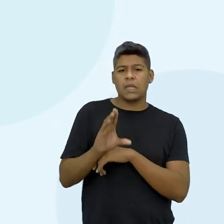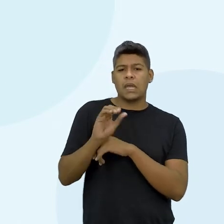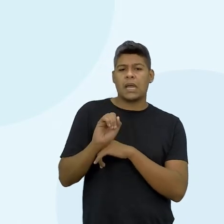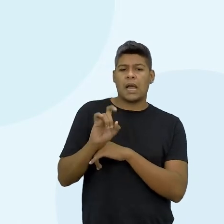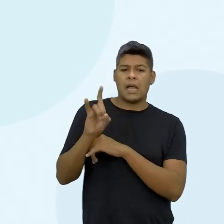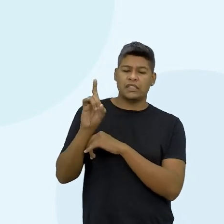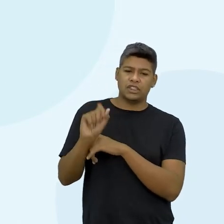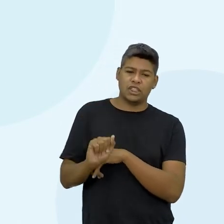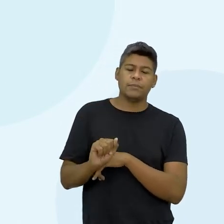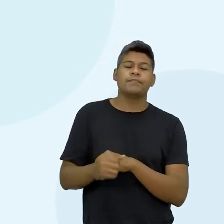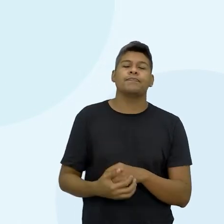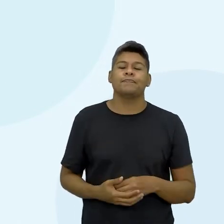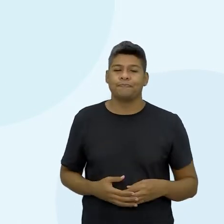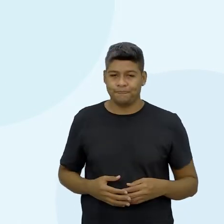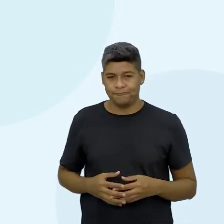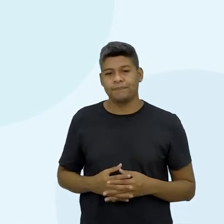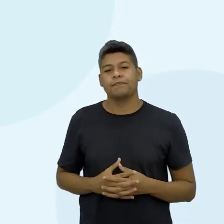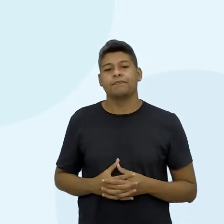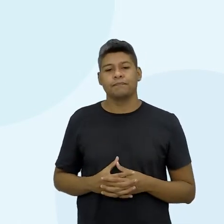num fluxo de caixa.